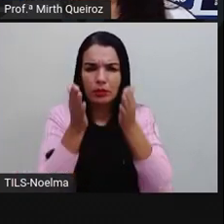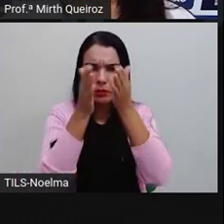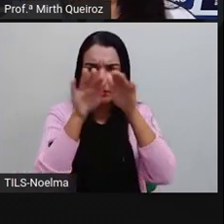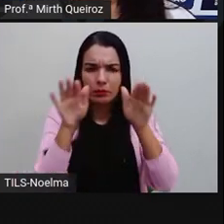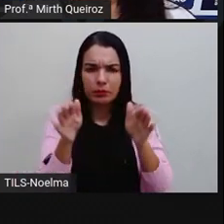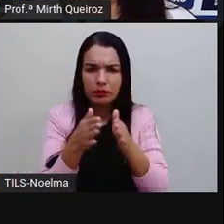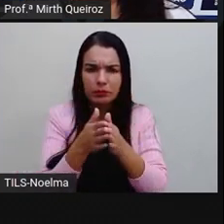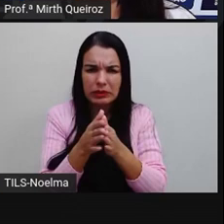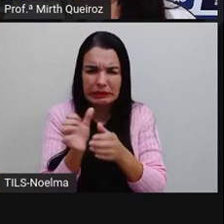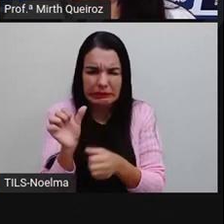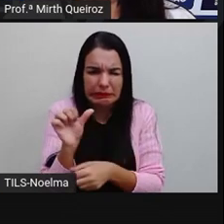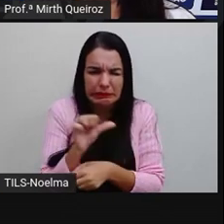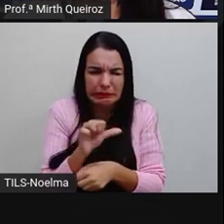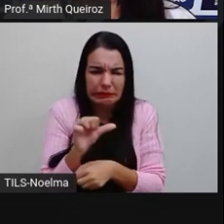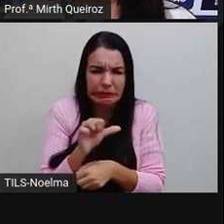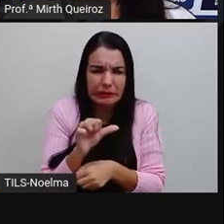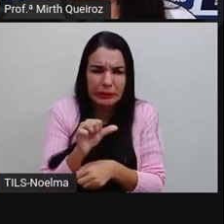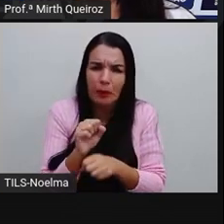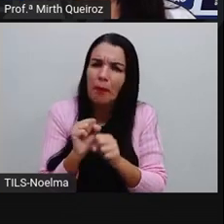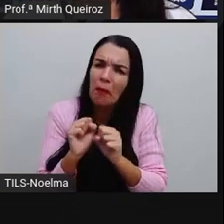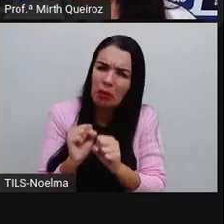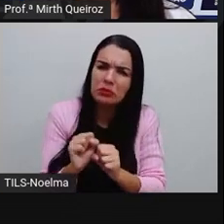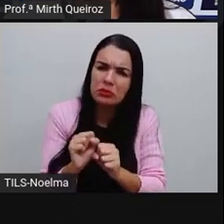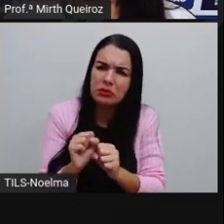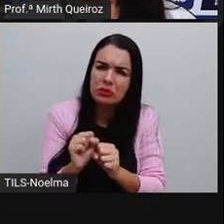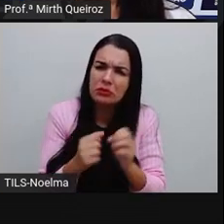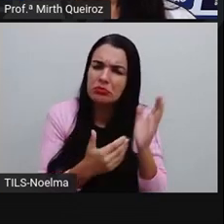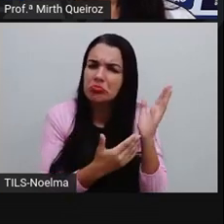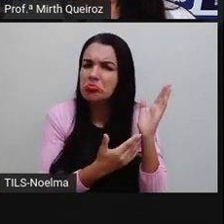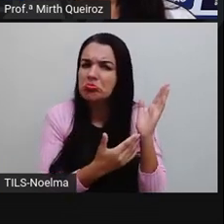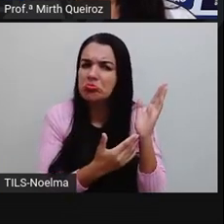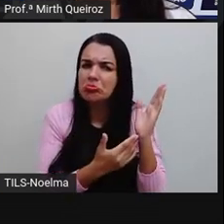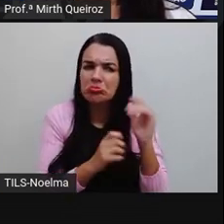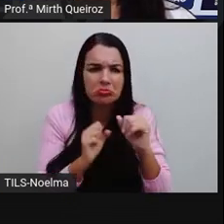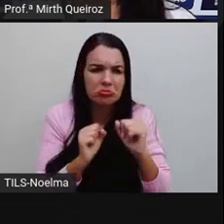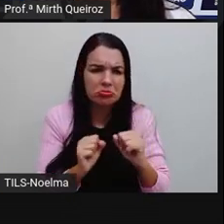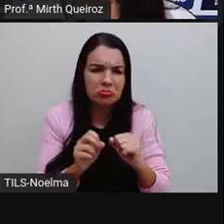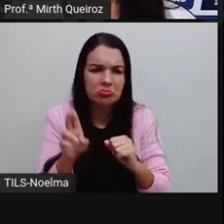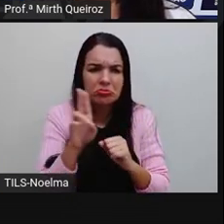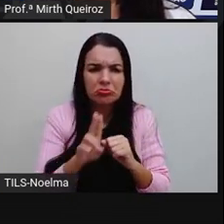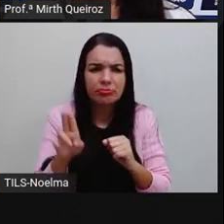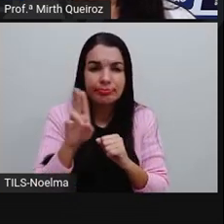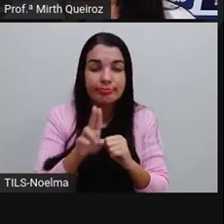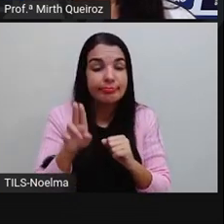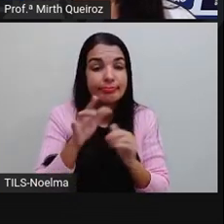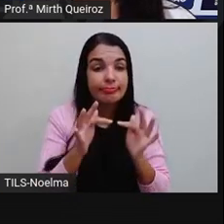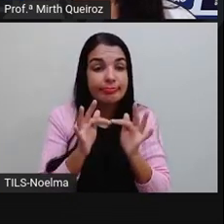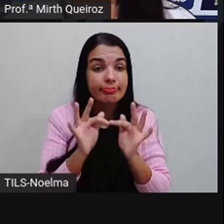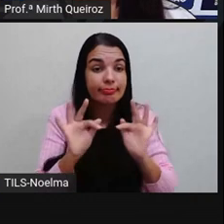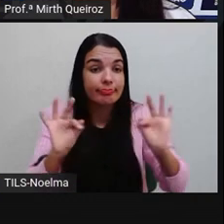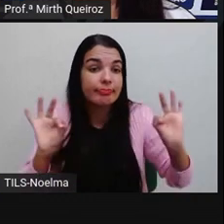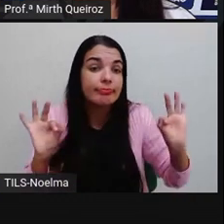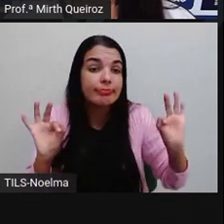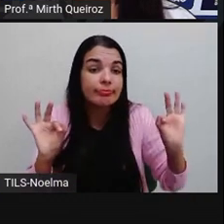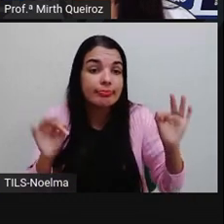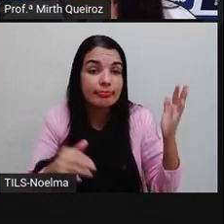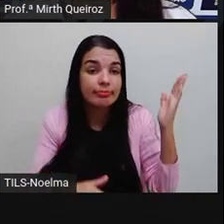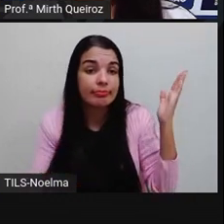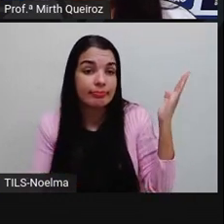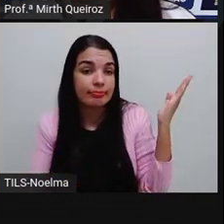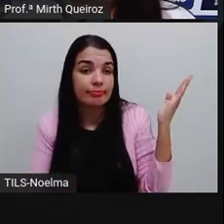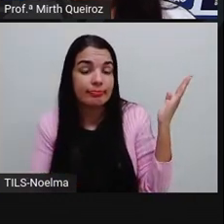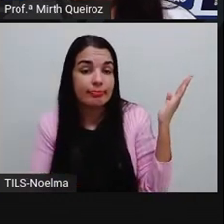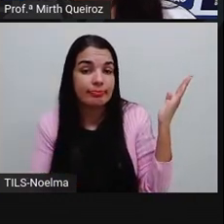só. Posso, comprou no supermercado, melão e pera estragadas.